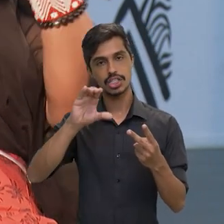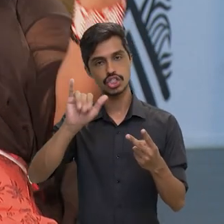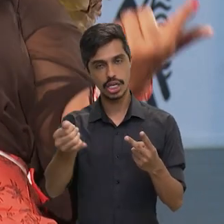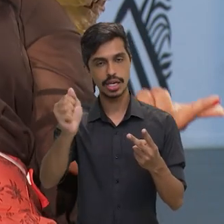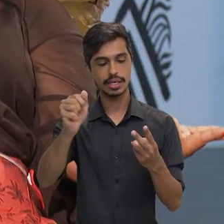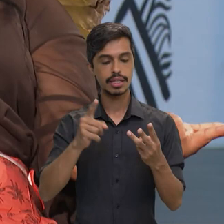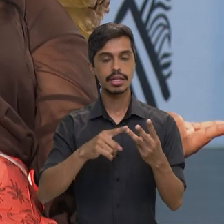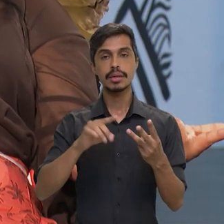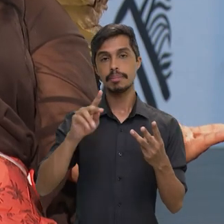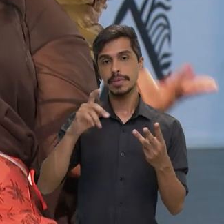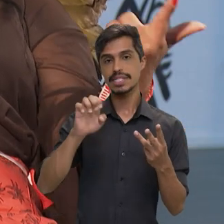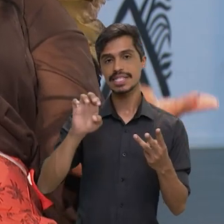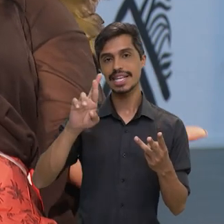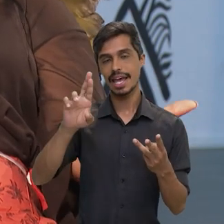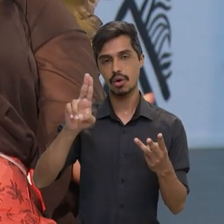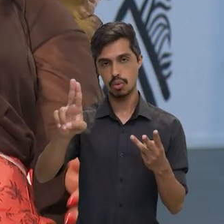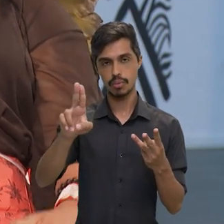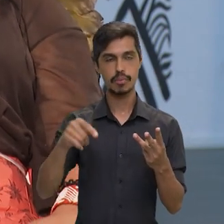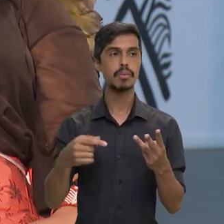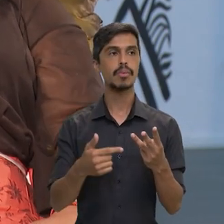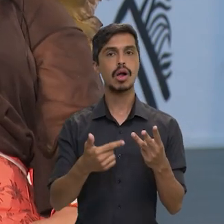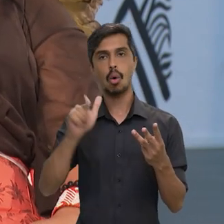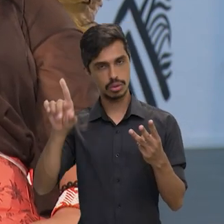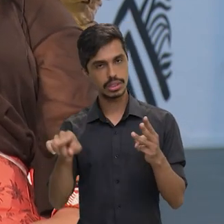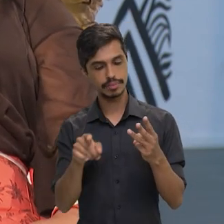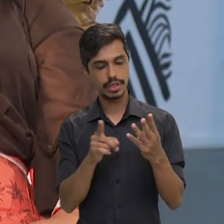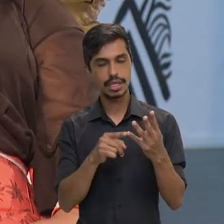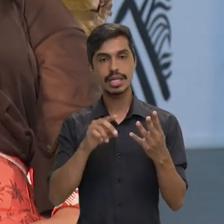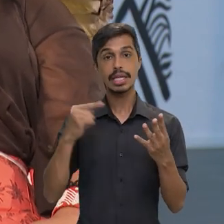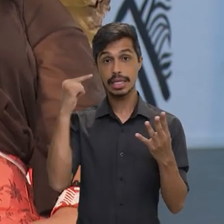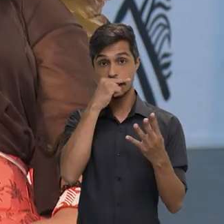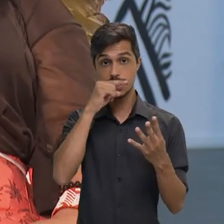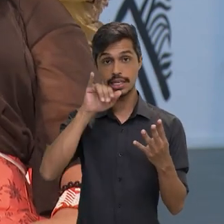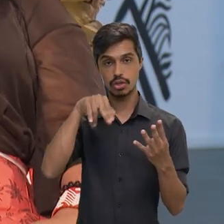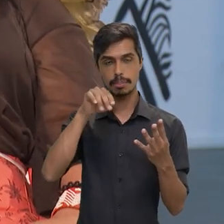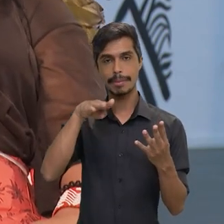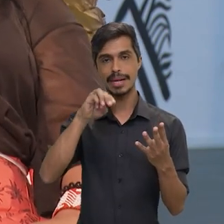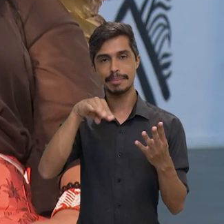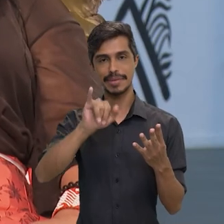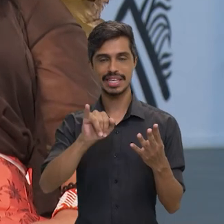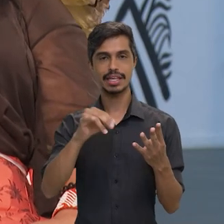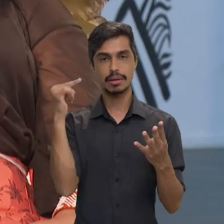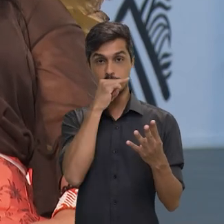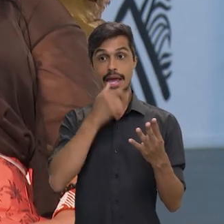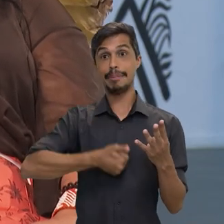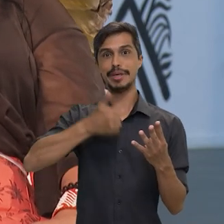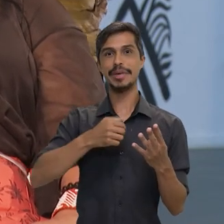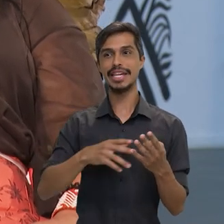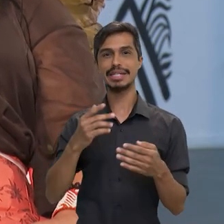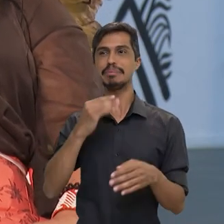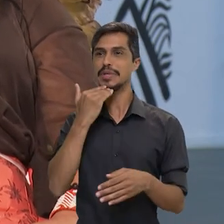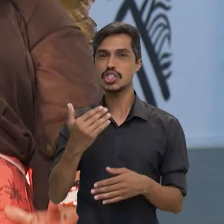Cachoeira Seca, que é uma outra que está também na lista, quanto em Anomame, que foi a primeira de todas ali para